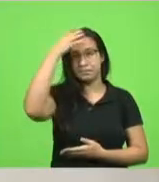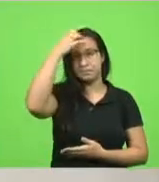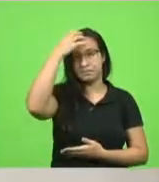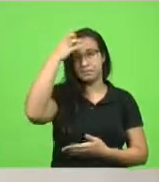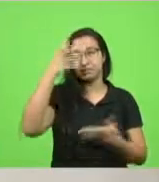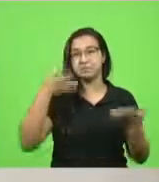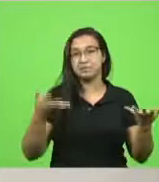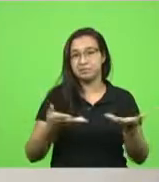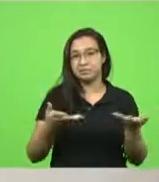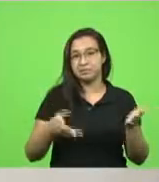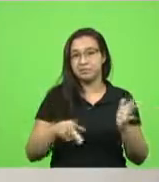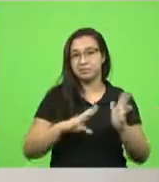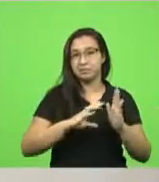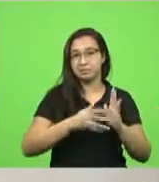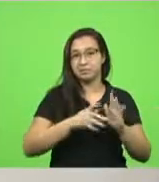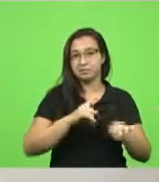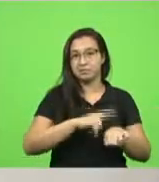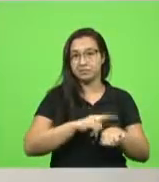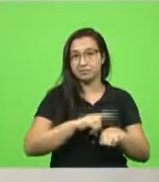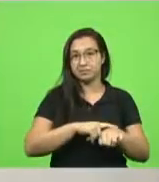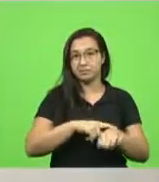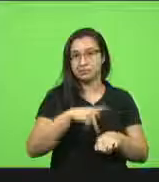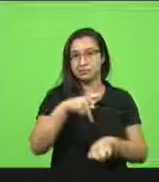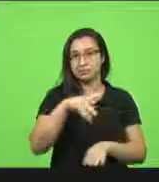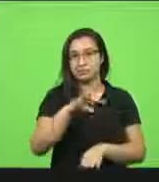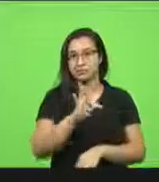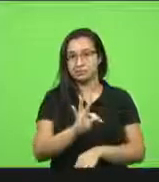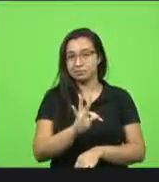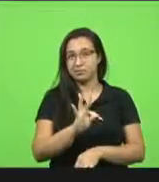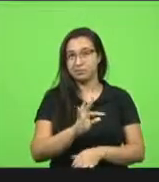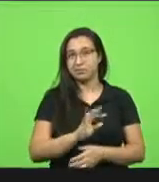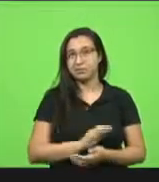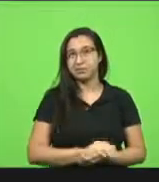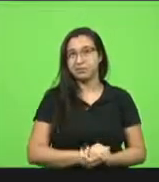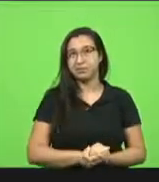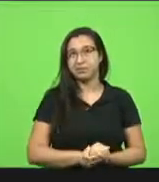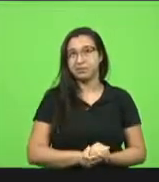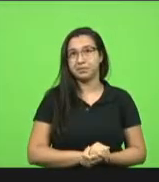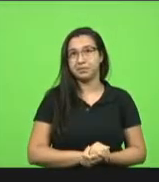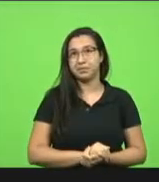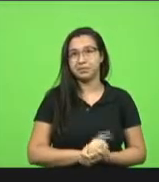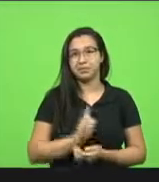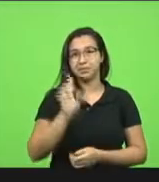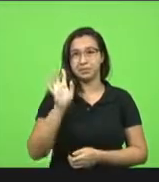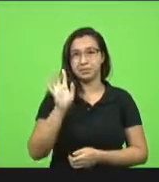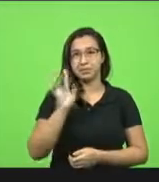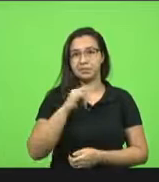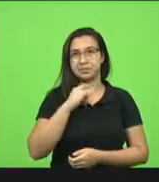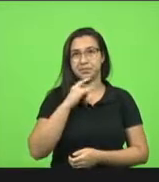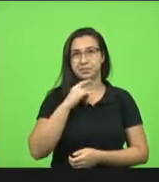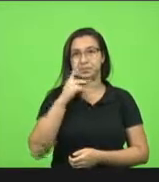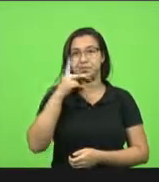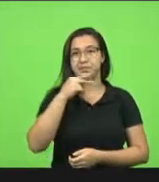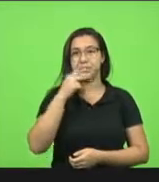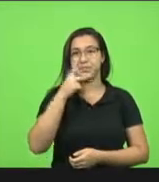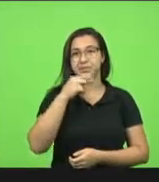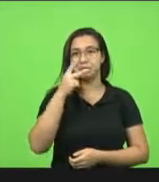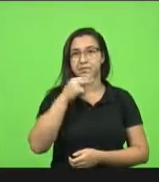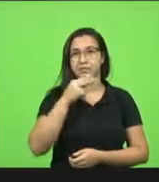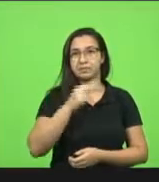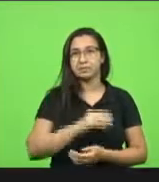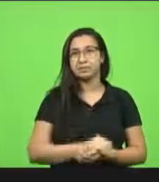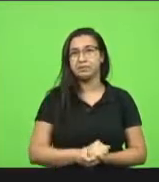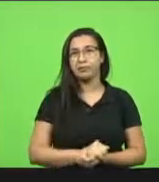Trabalhadores. Só antes da deputada, uma questão de ordem, senhor presidente. Deputado Kennedy. Eu queria aqui,